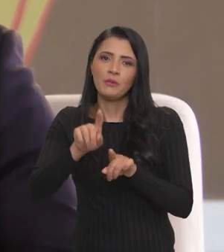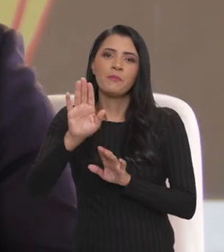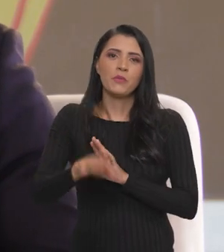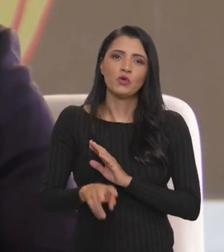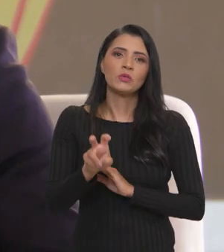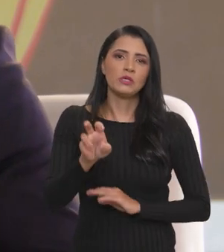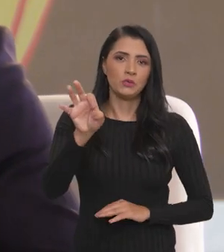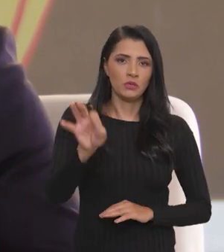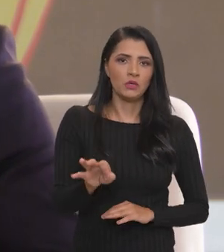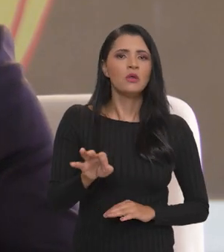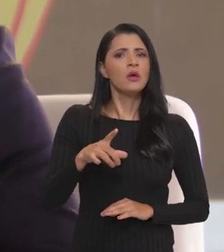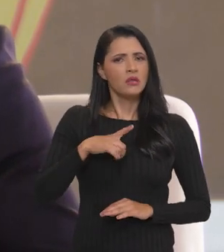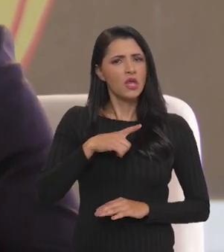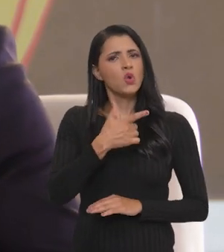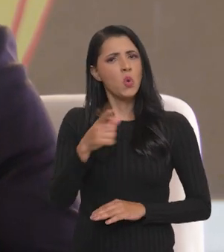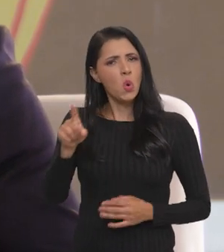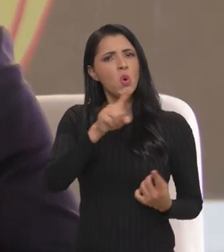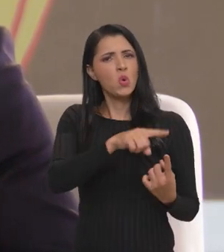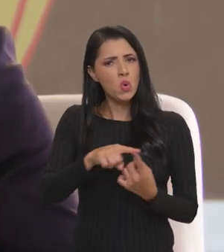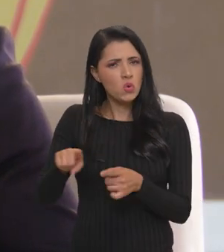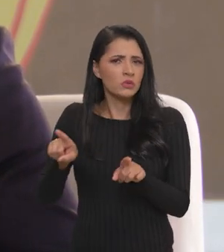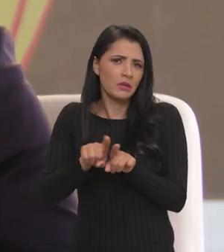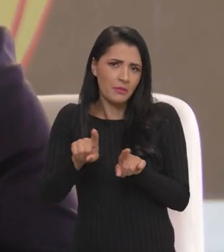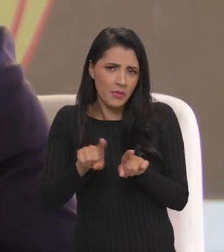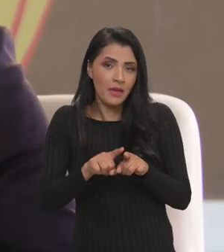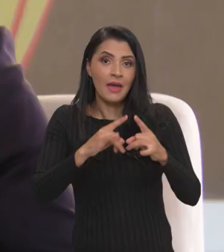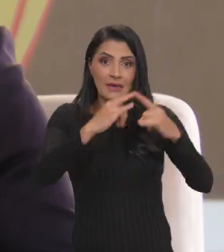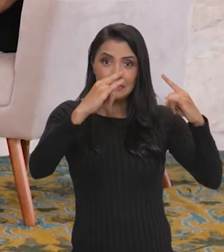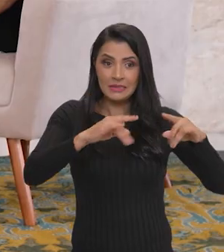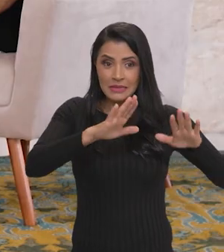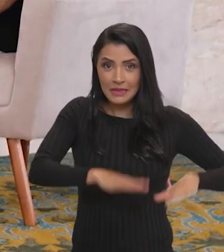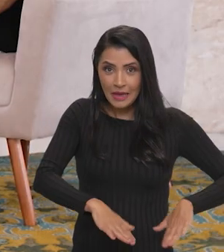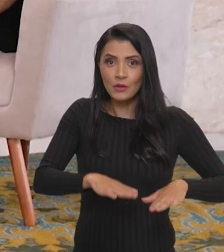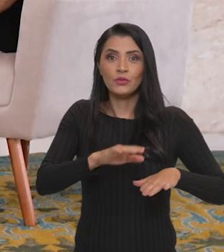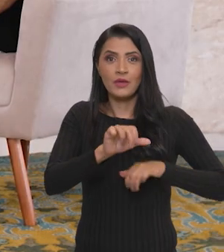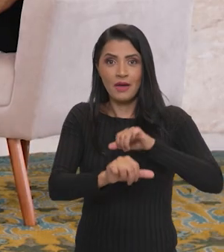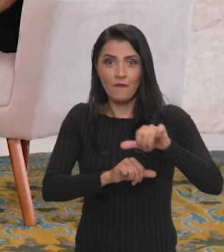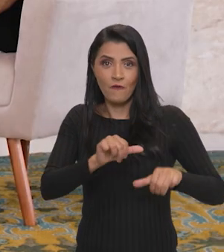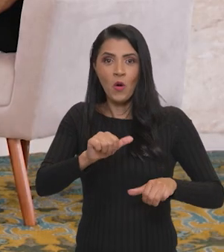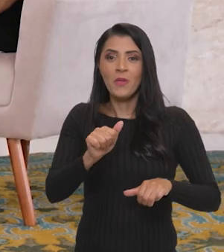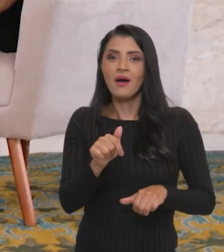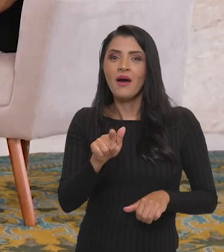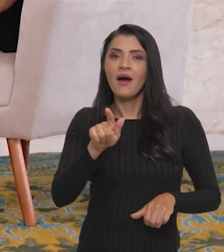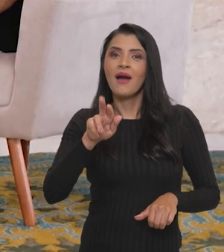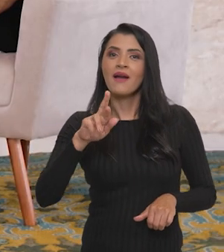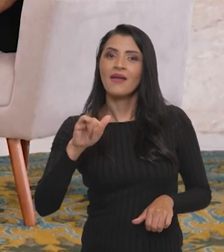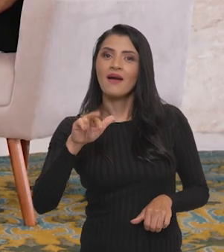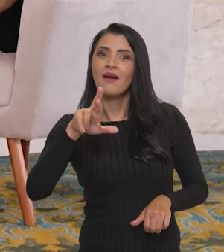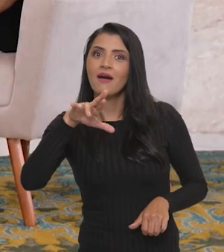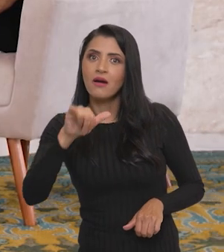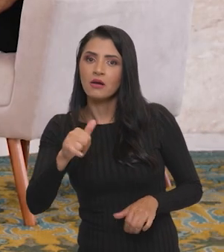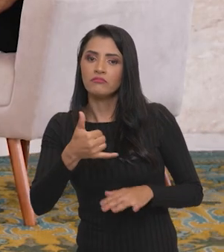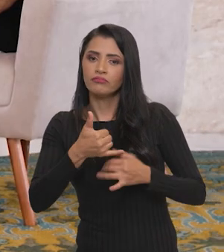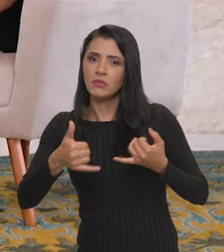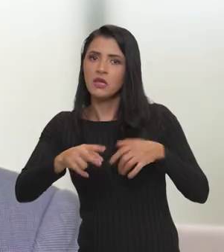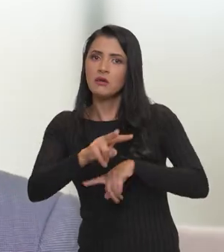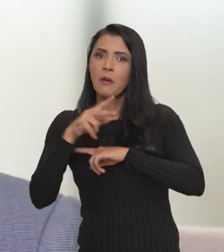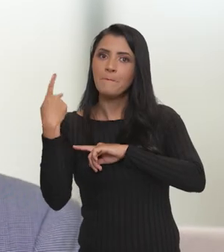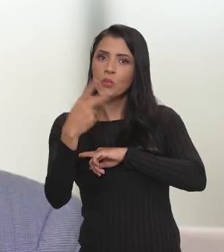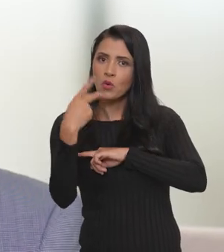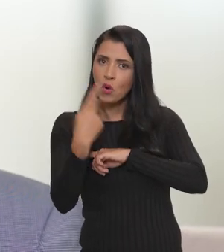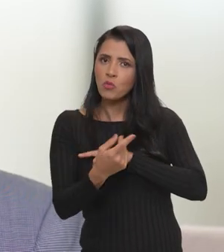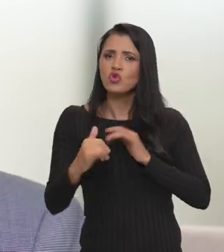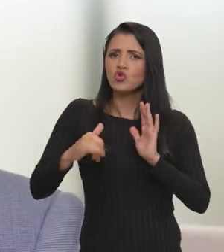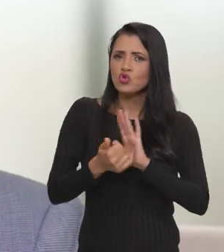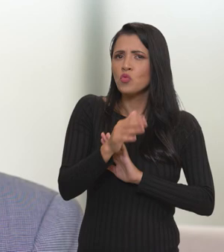a gente também abaixou para 5%. Mas a gente tem outras modalidades. Quem é assentado na reforma agrária, tem uma linha de crédito específica para eles, com juros